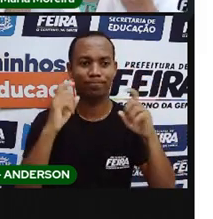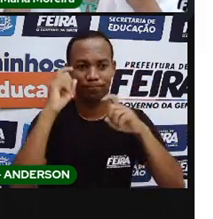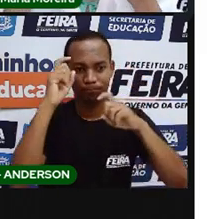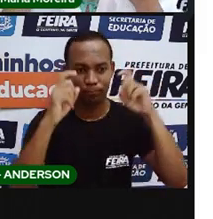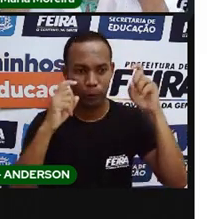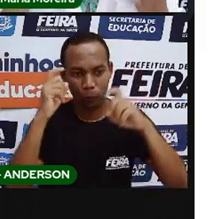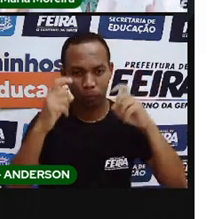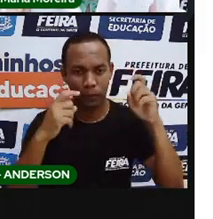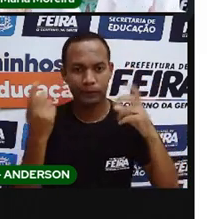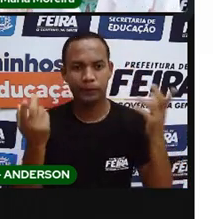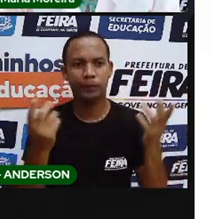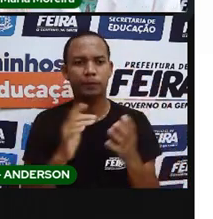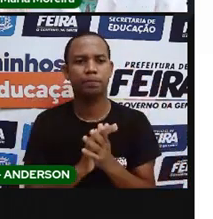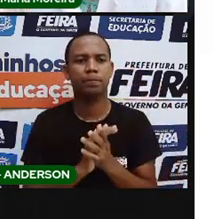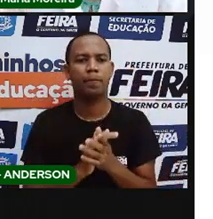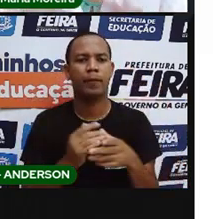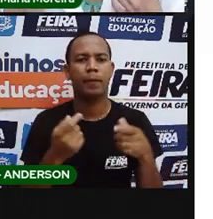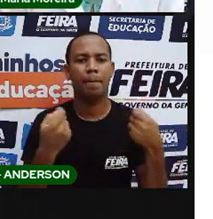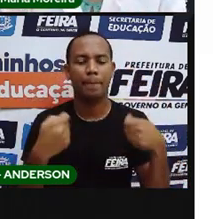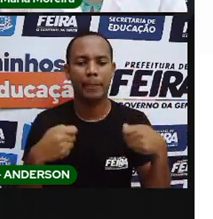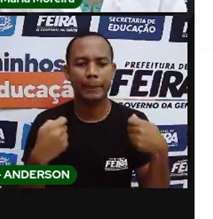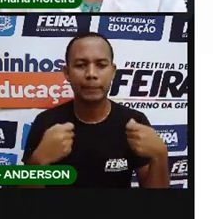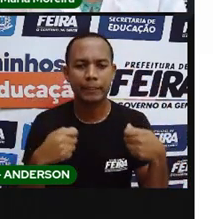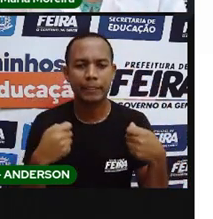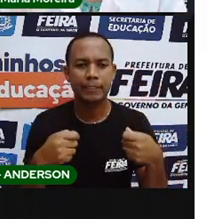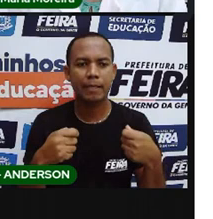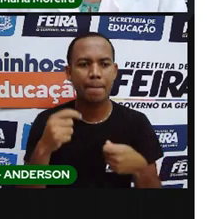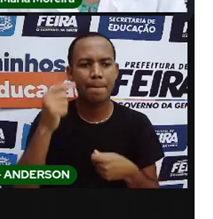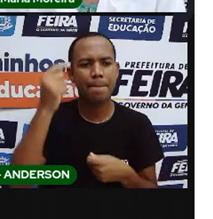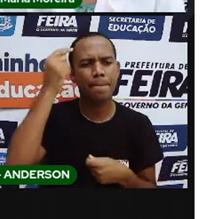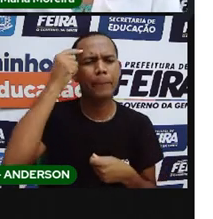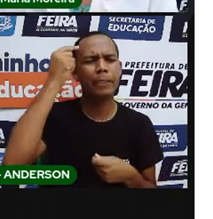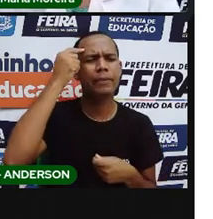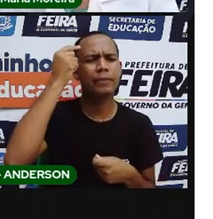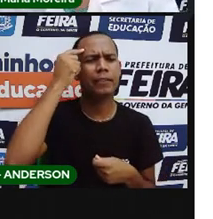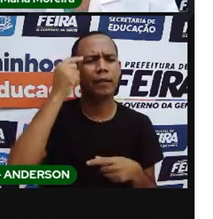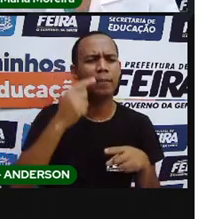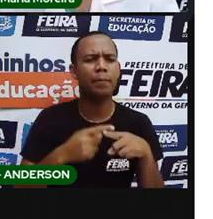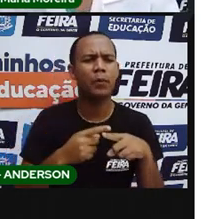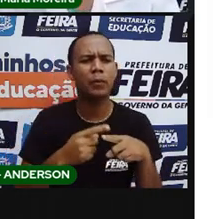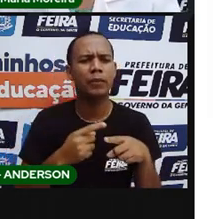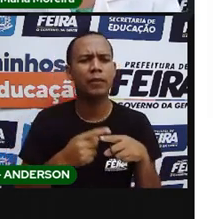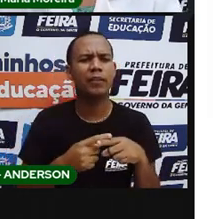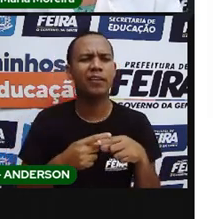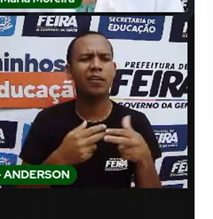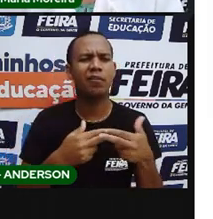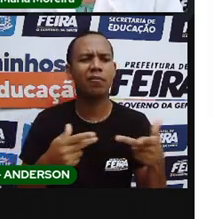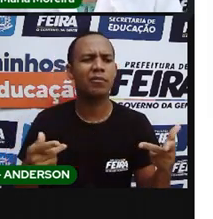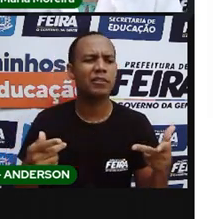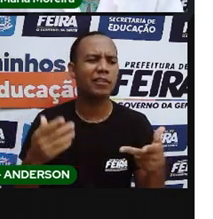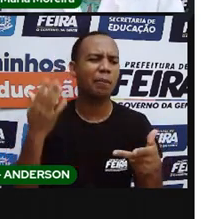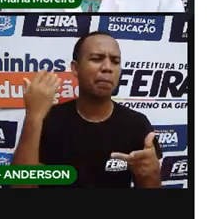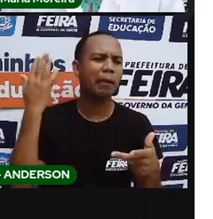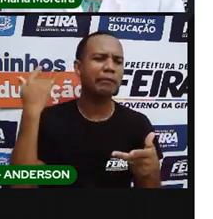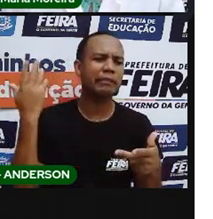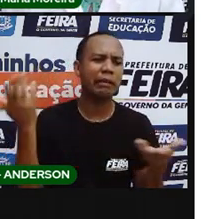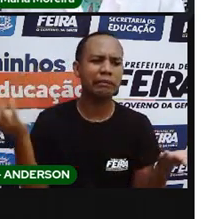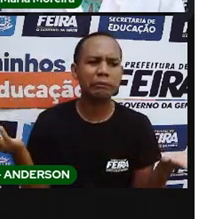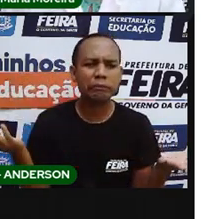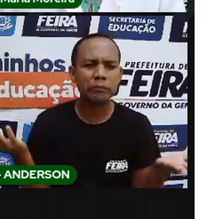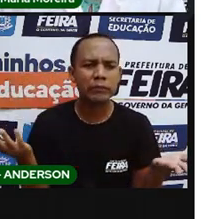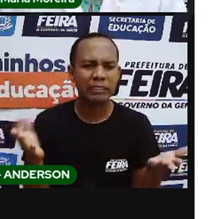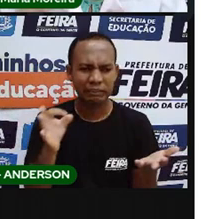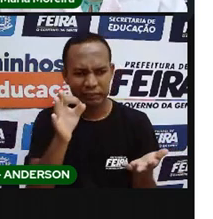princípio, desculpa, começar a pensar o porquê de fato que essas coisas aconteceram. E se isso é